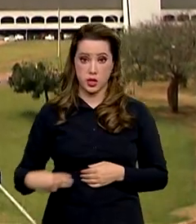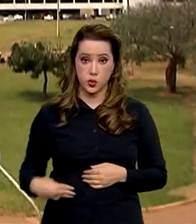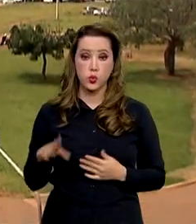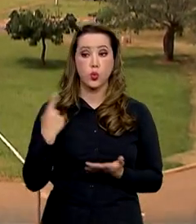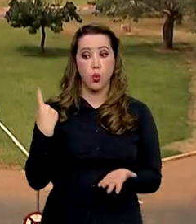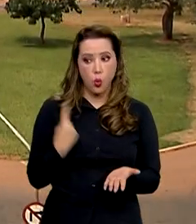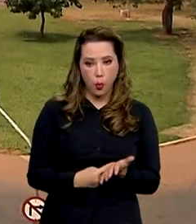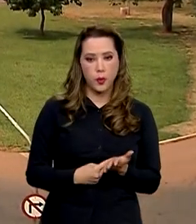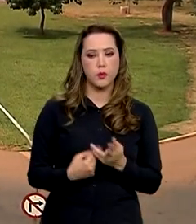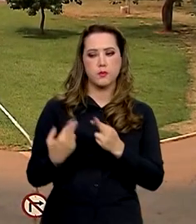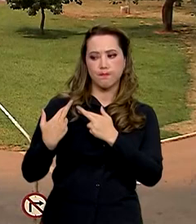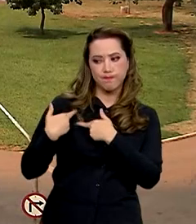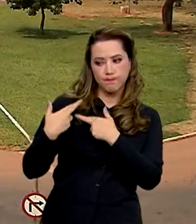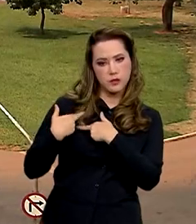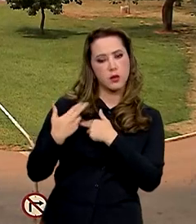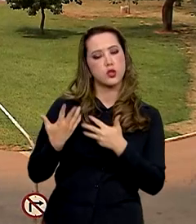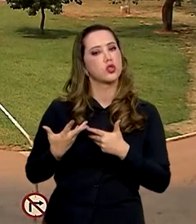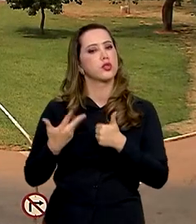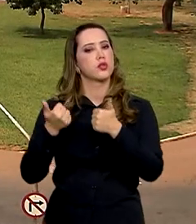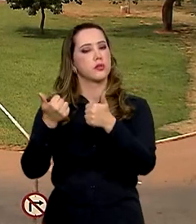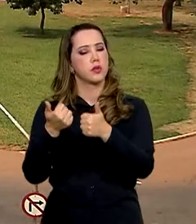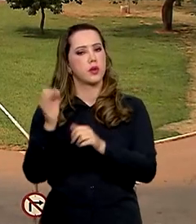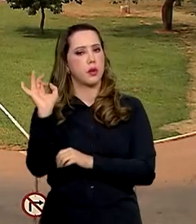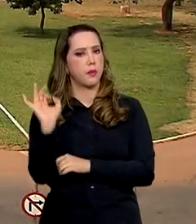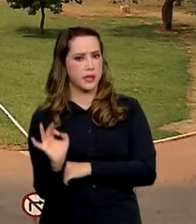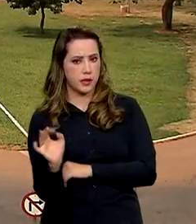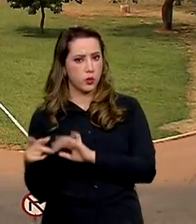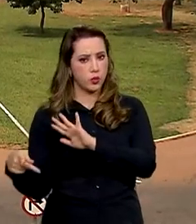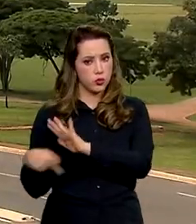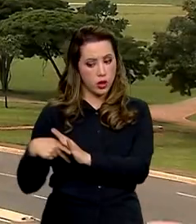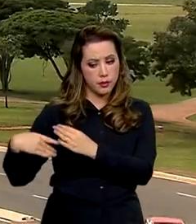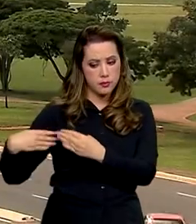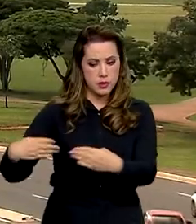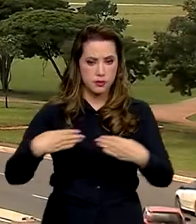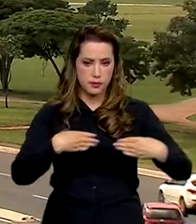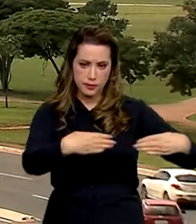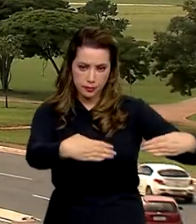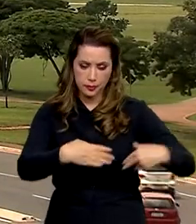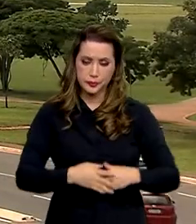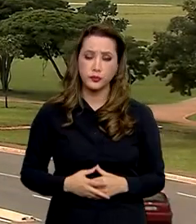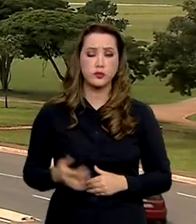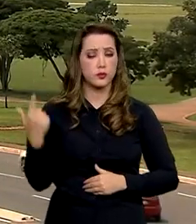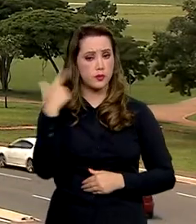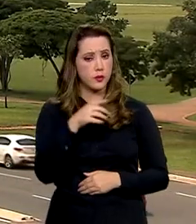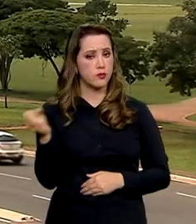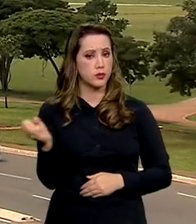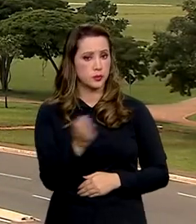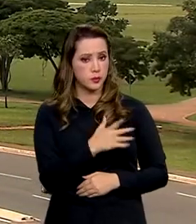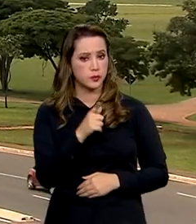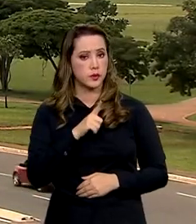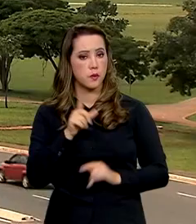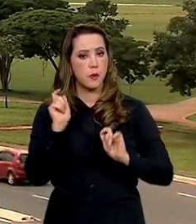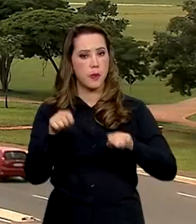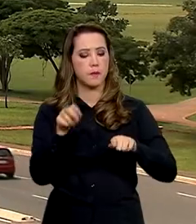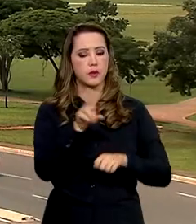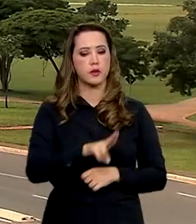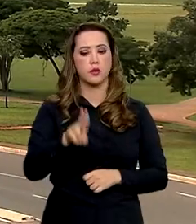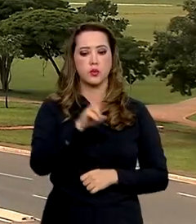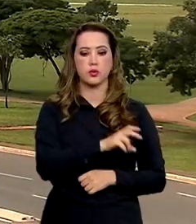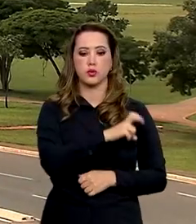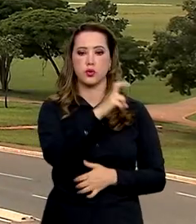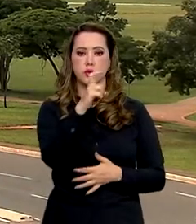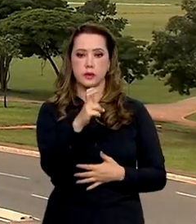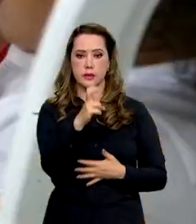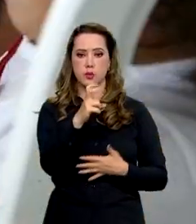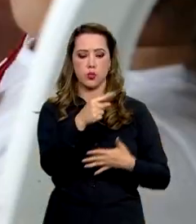compromisso de melhorar os índices referentes às suas pastas. Outra novidade do PPA é a adoção de cinco agendas